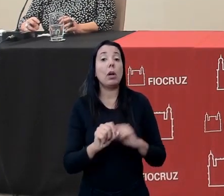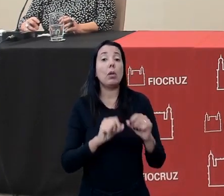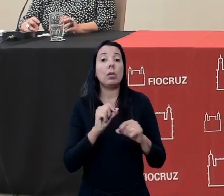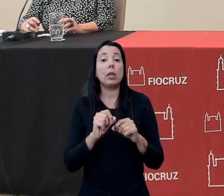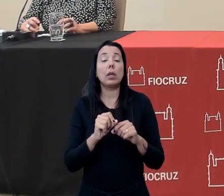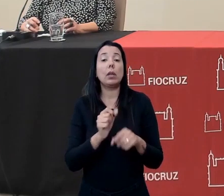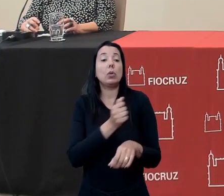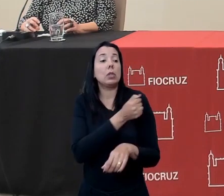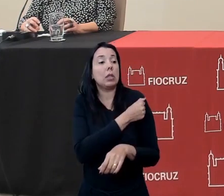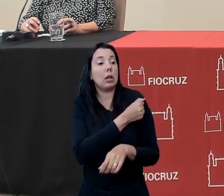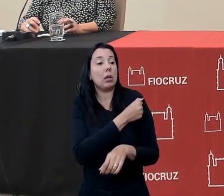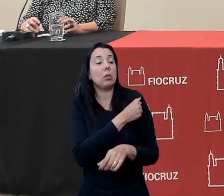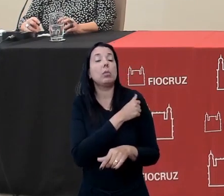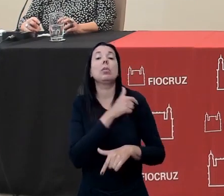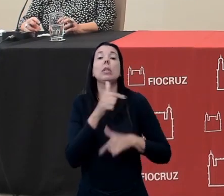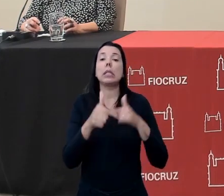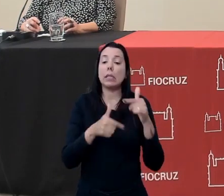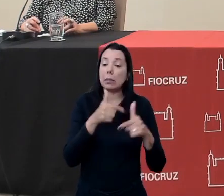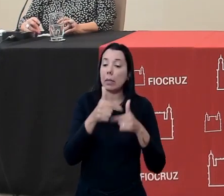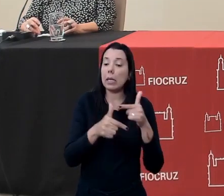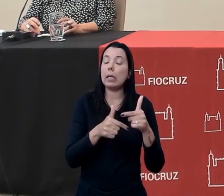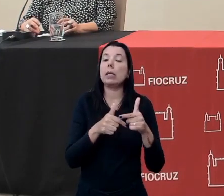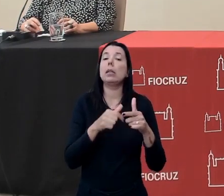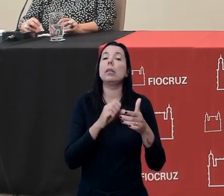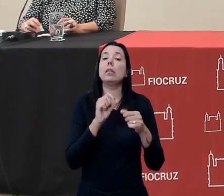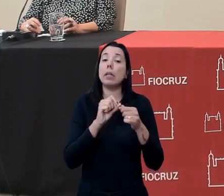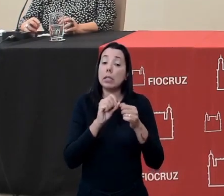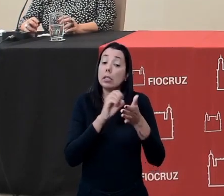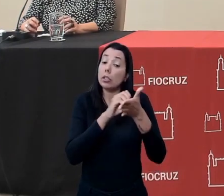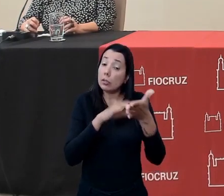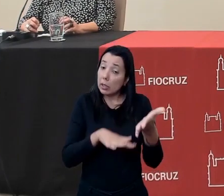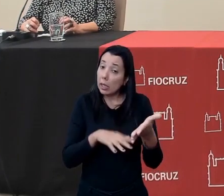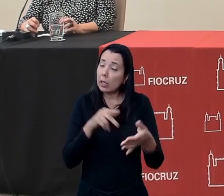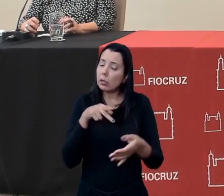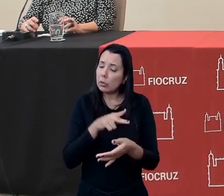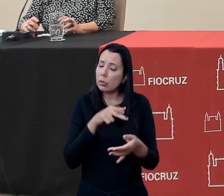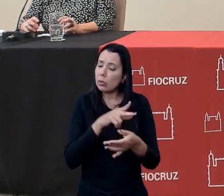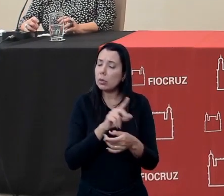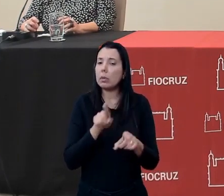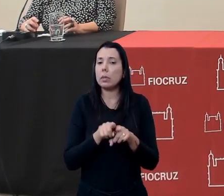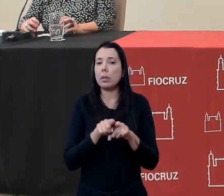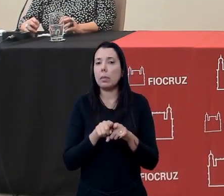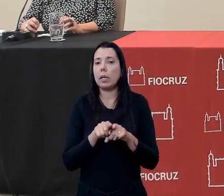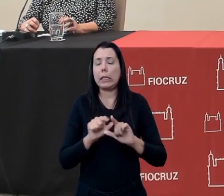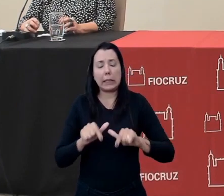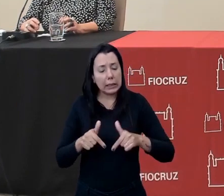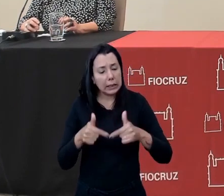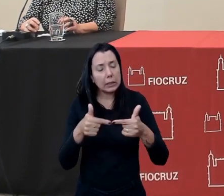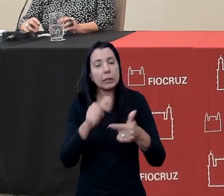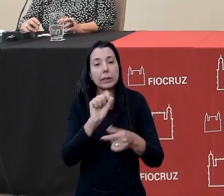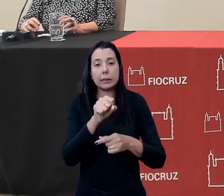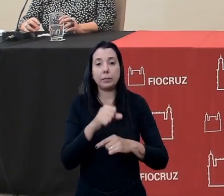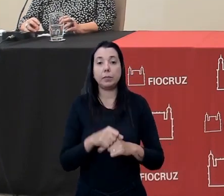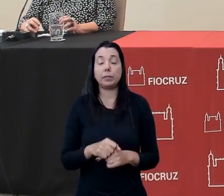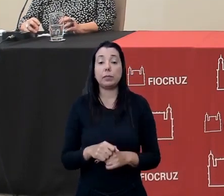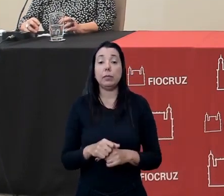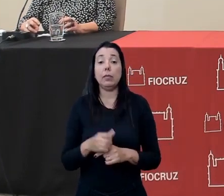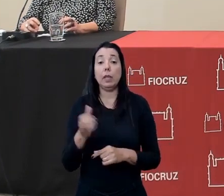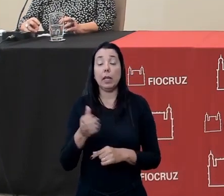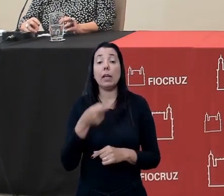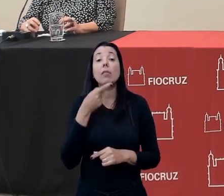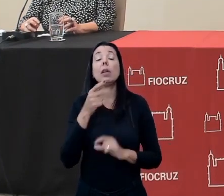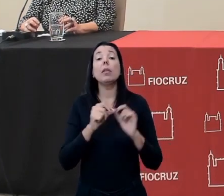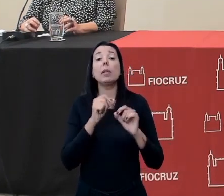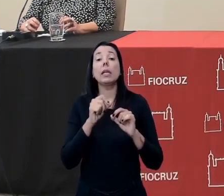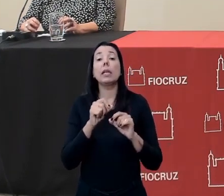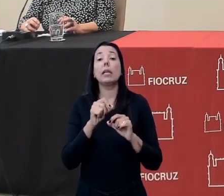de estudantes ativa, permanente e tem sido desafiador. Eu quero dizer que tudo